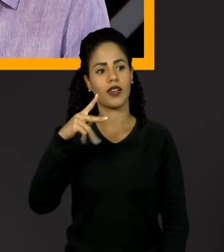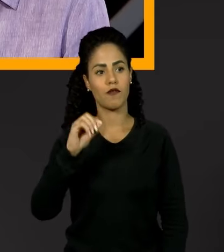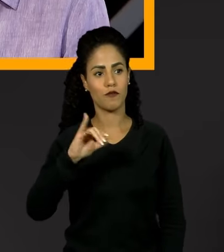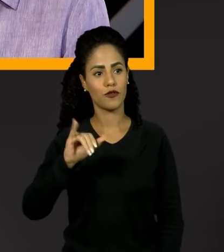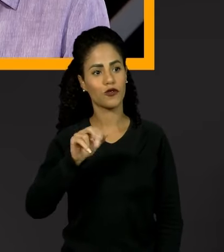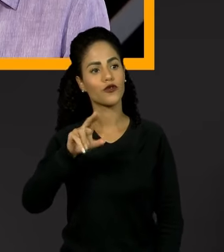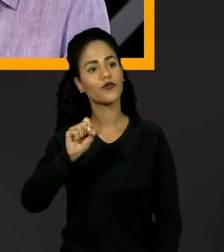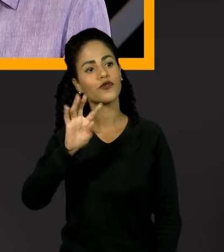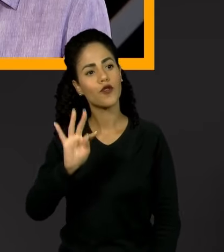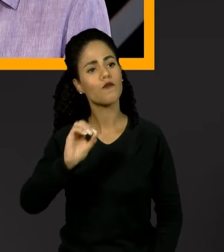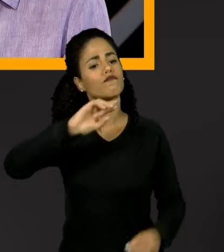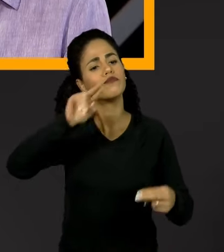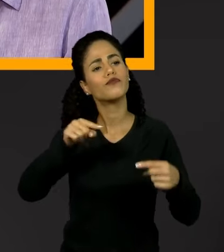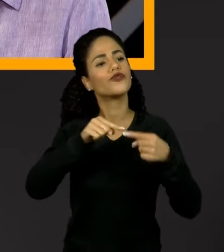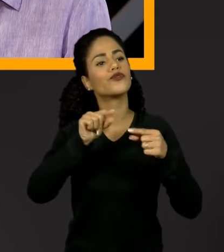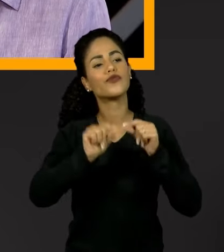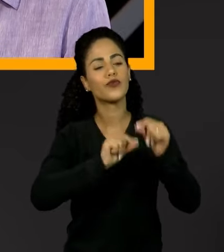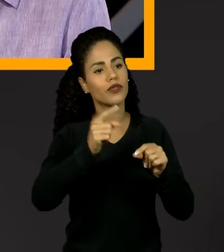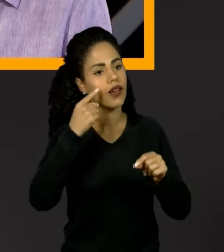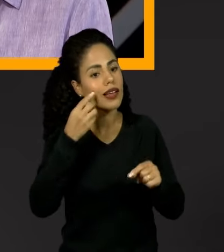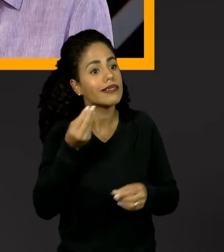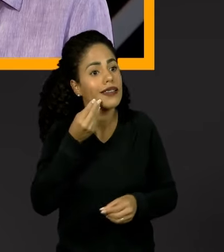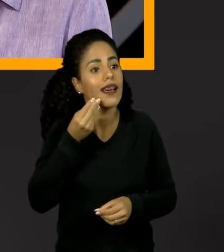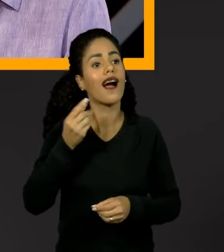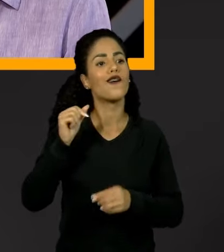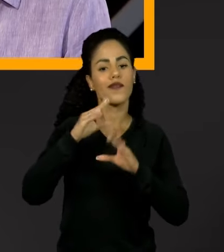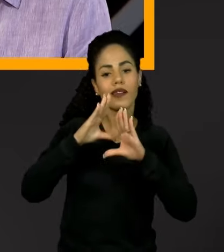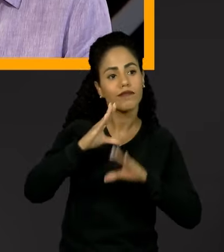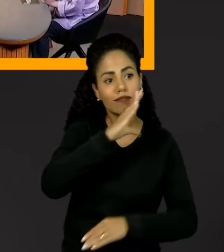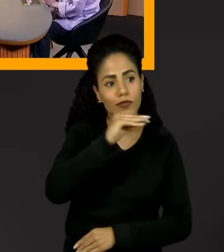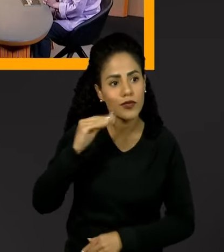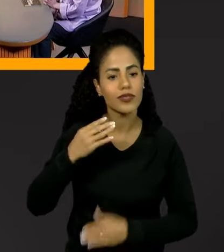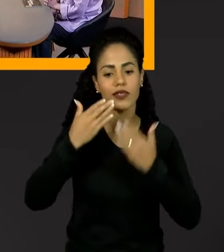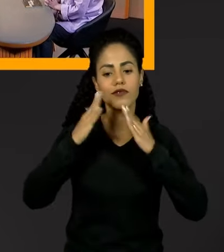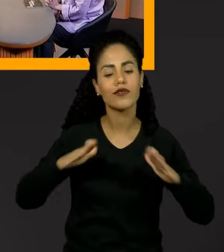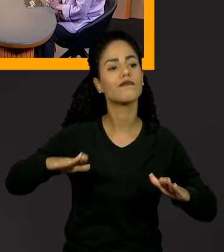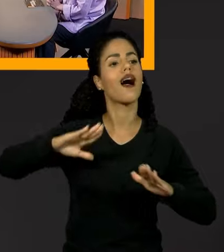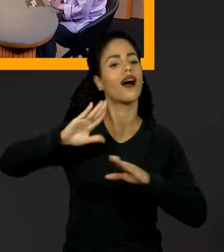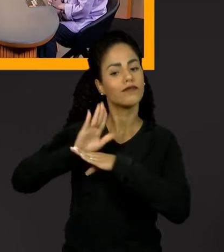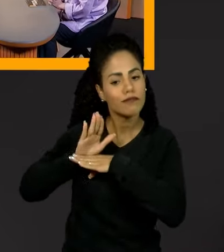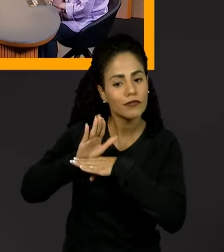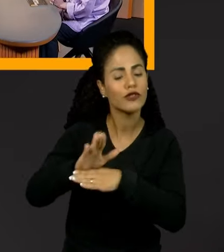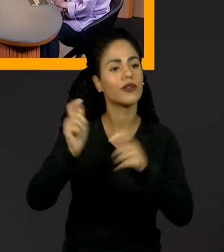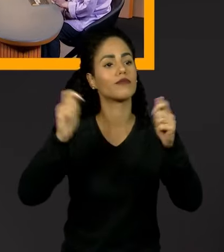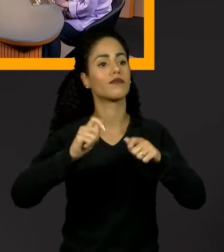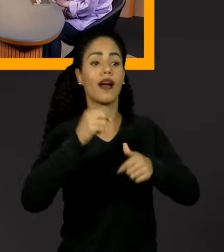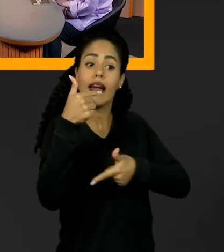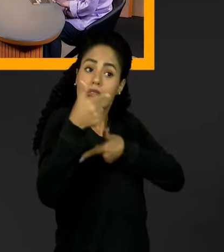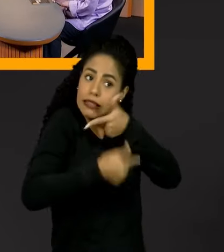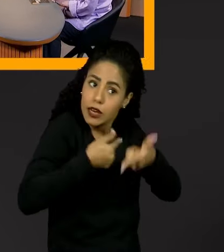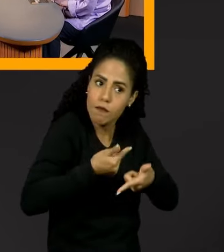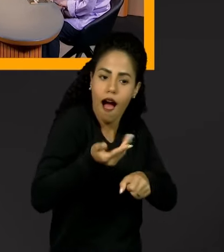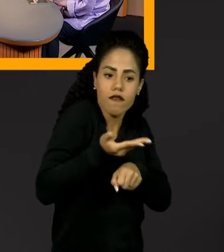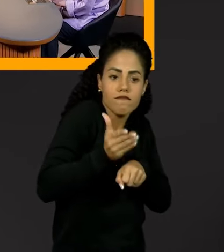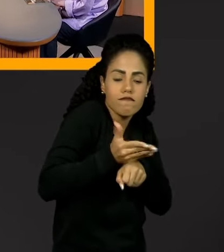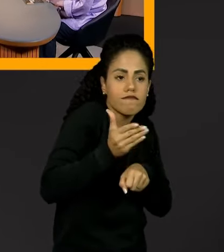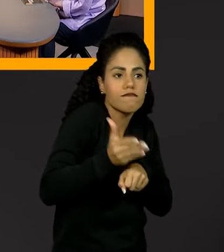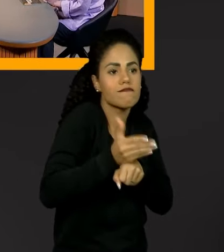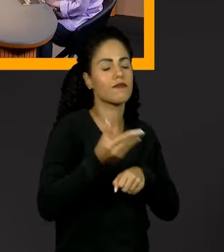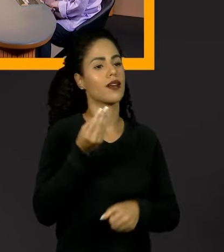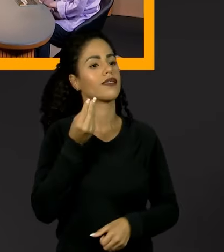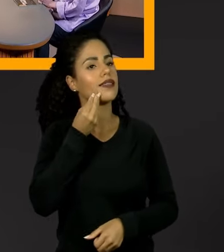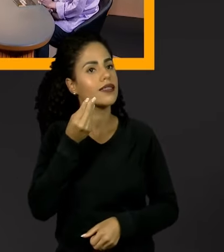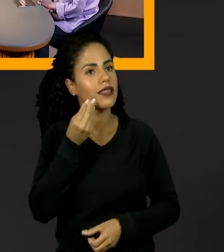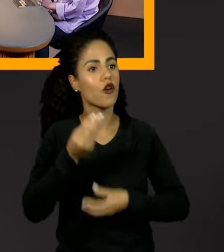propiciar a adolescentes das casas de acolhimento a possibilidade de desenvolverem suas autonomias